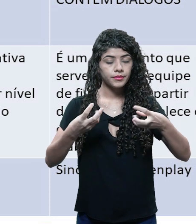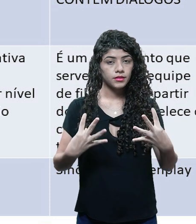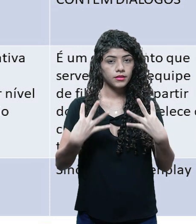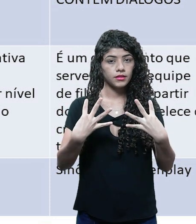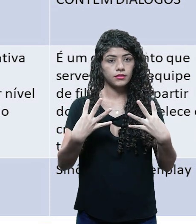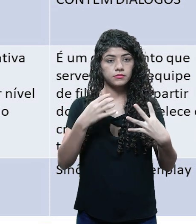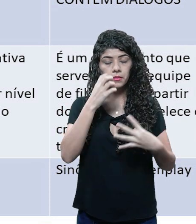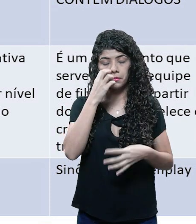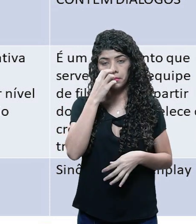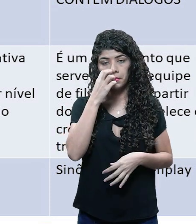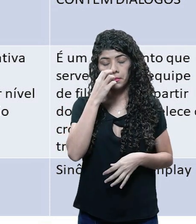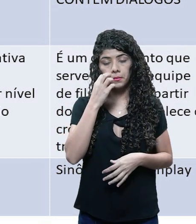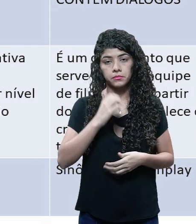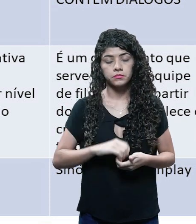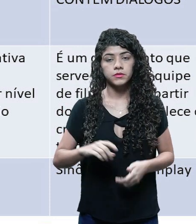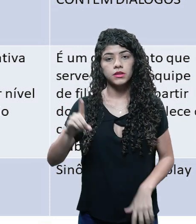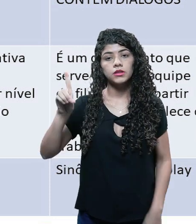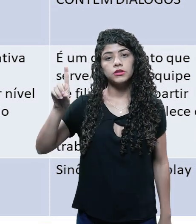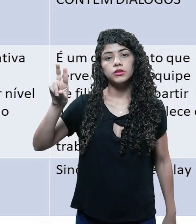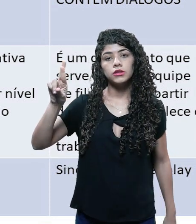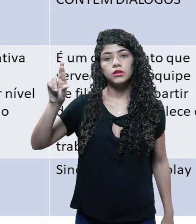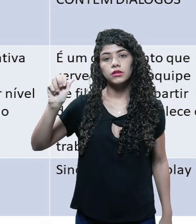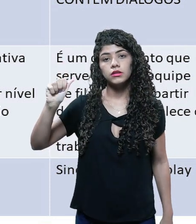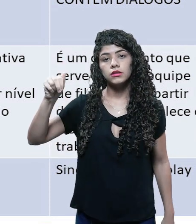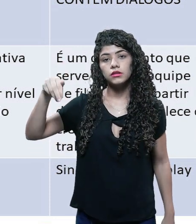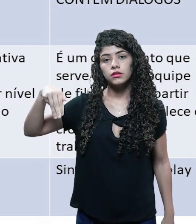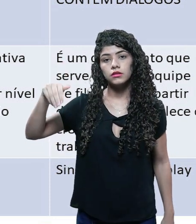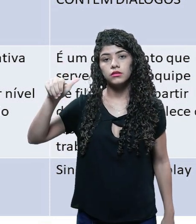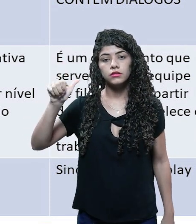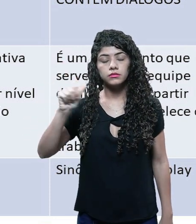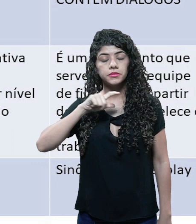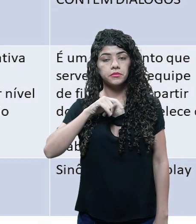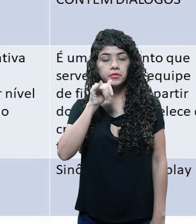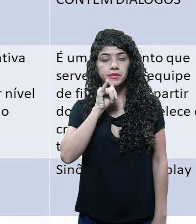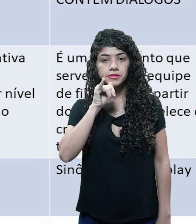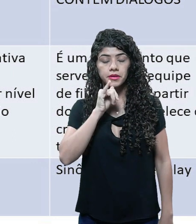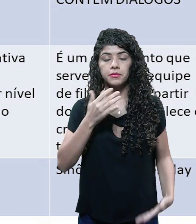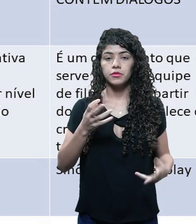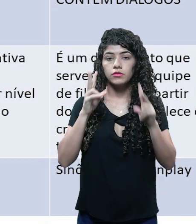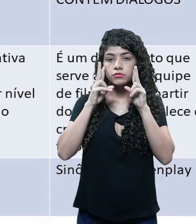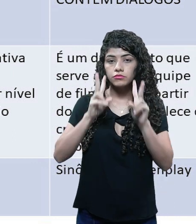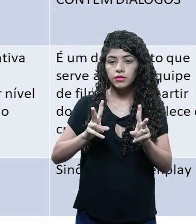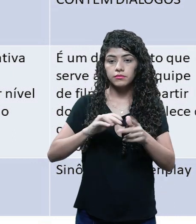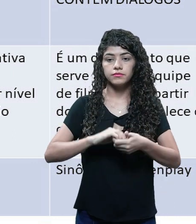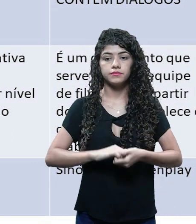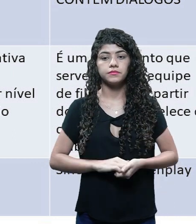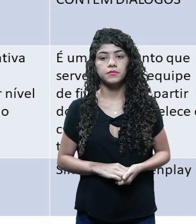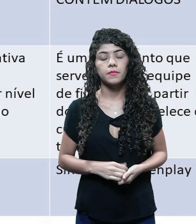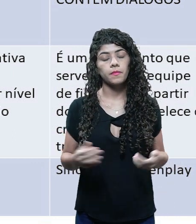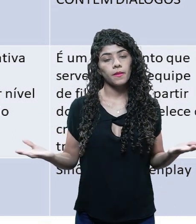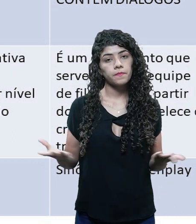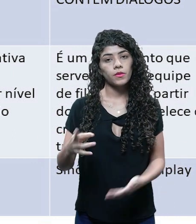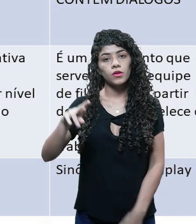possível de tensão dramática. A gente vai já já ver um exemplo de escaleta.